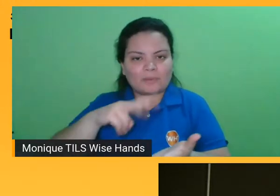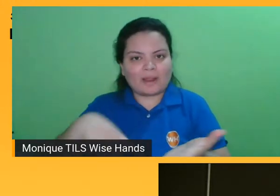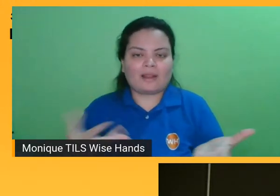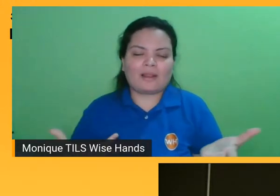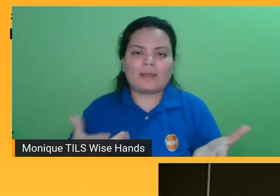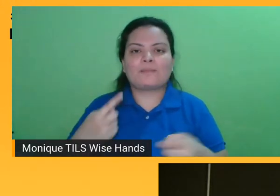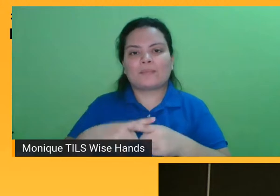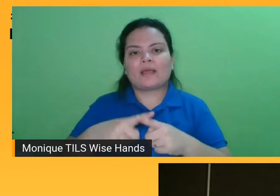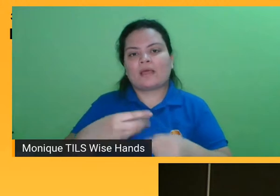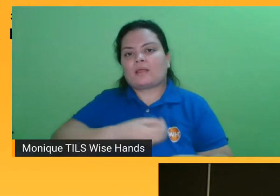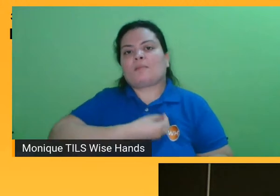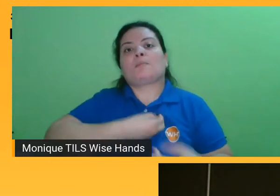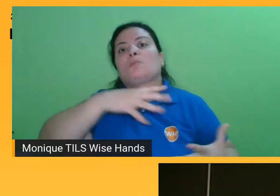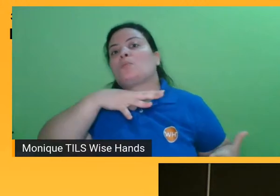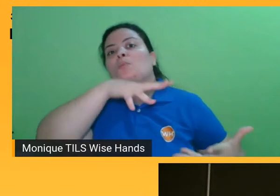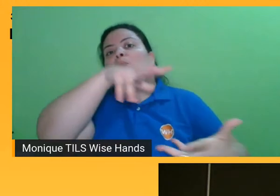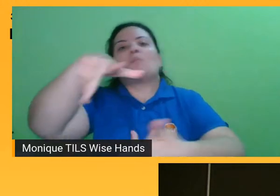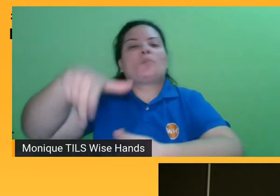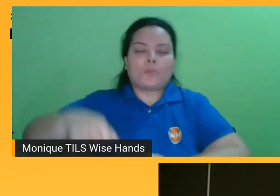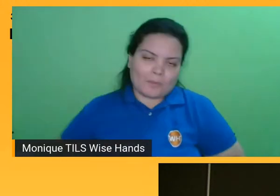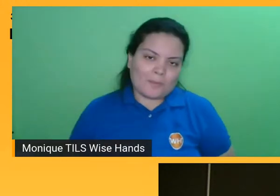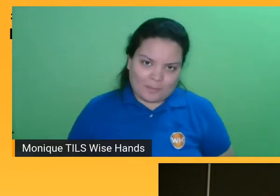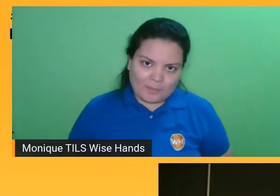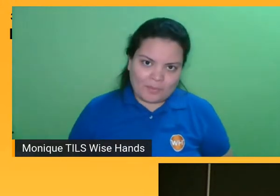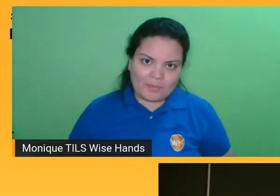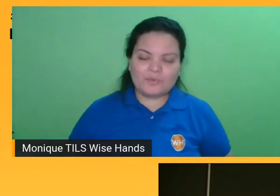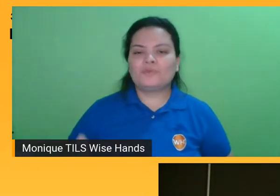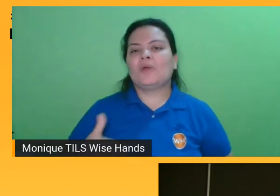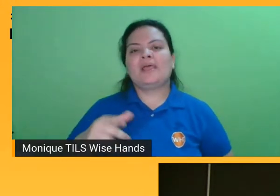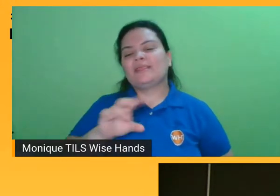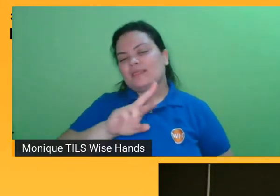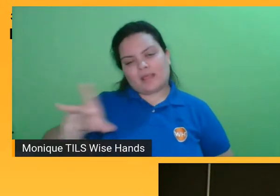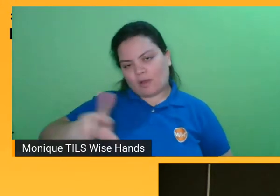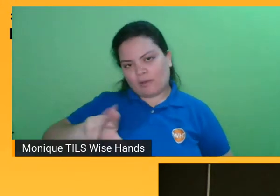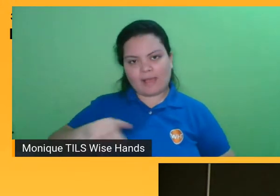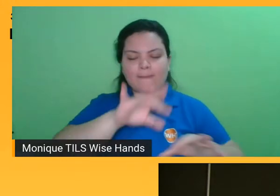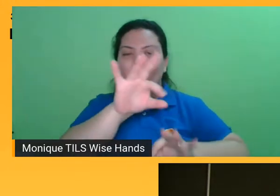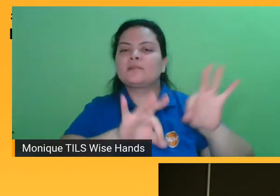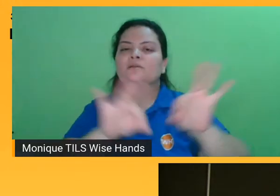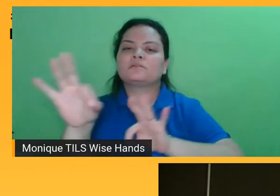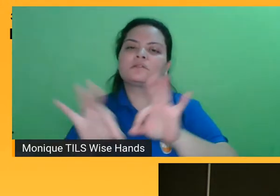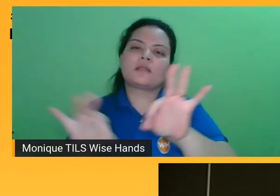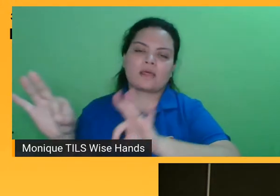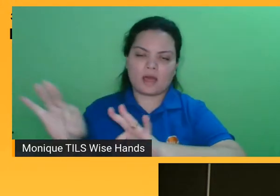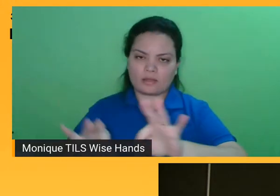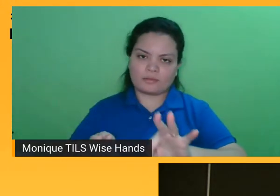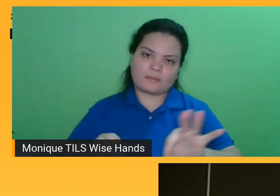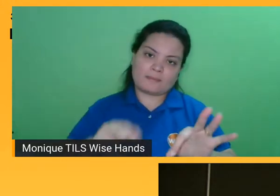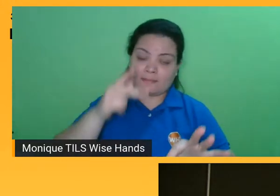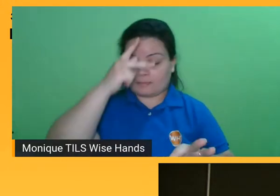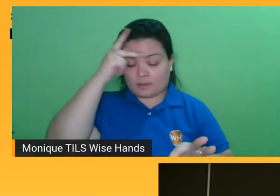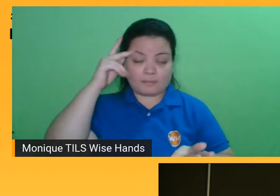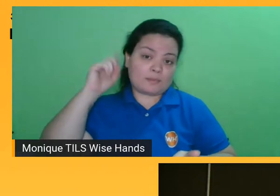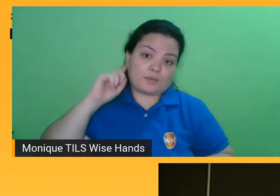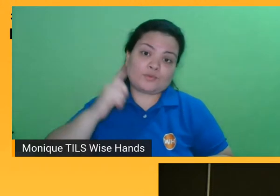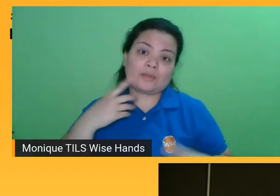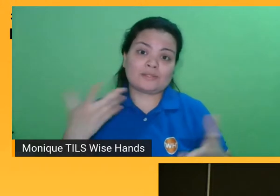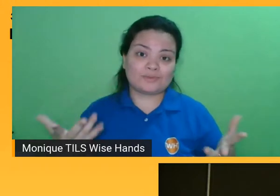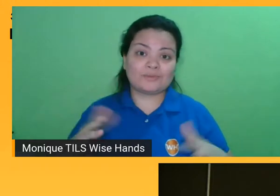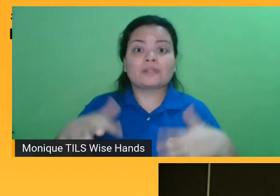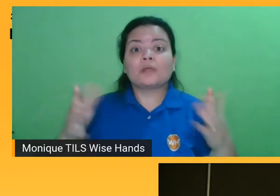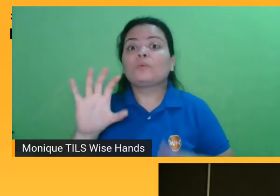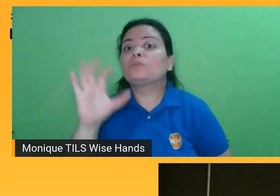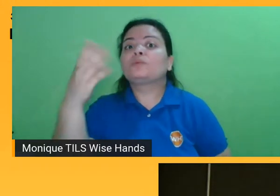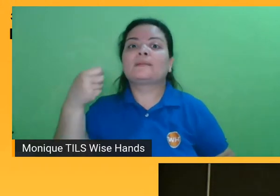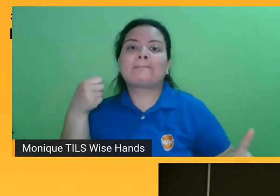a gente tem um mundo que não foi desenhado, projetado para o surdo e isso é uma coisa que tem um impacto muito grande